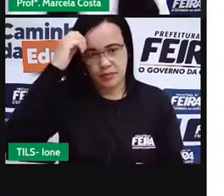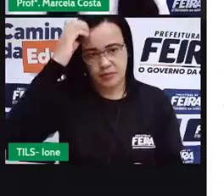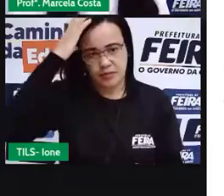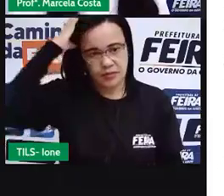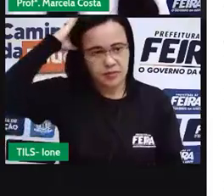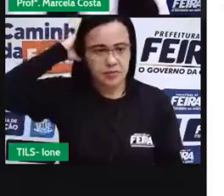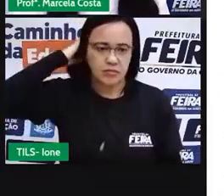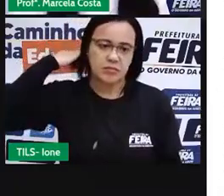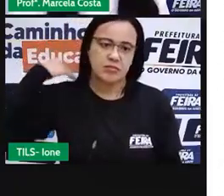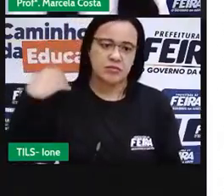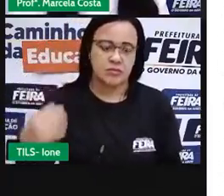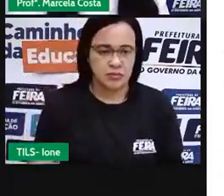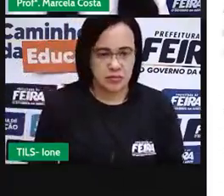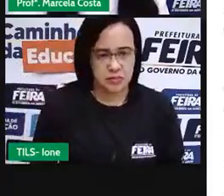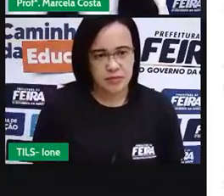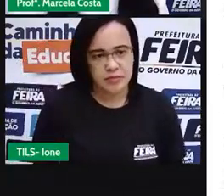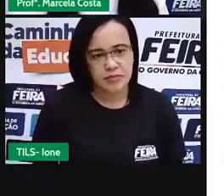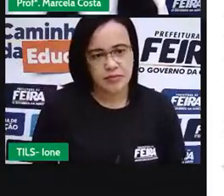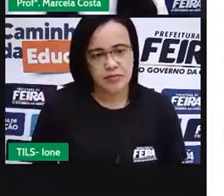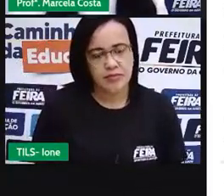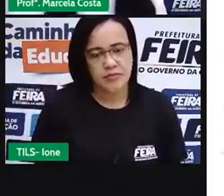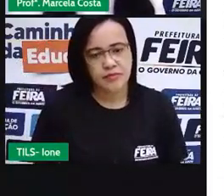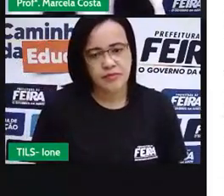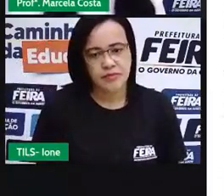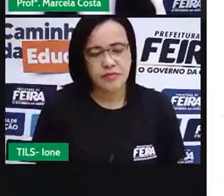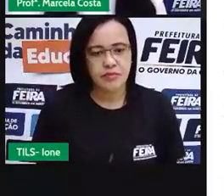para que a gente possa